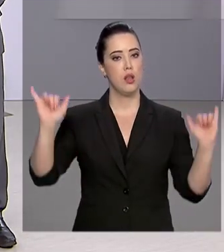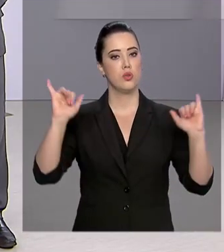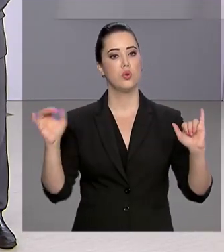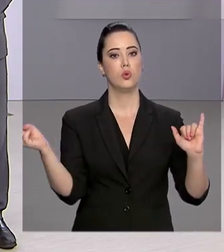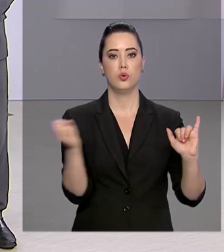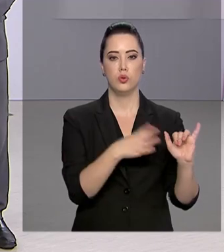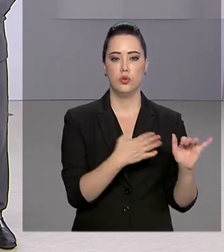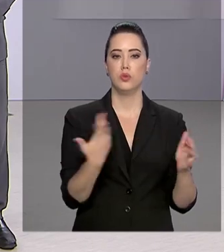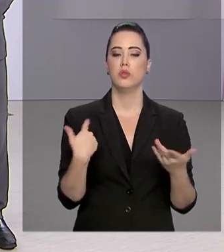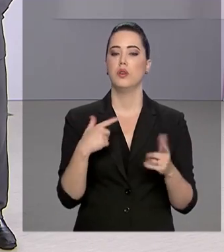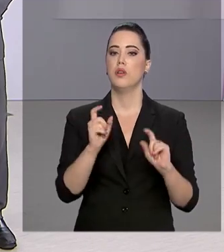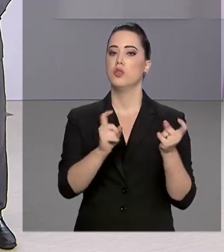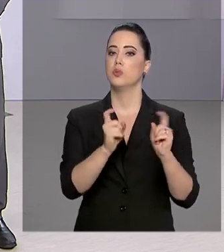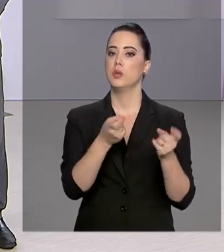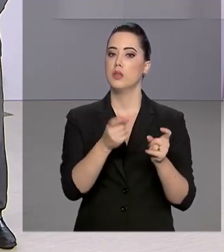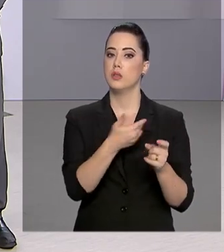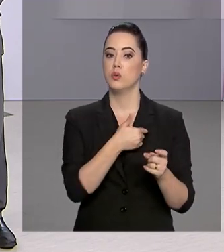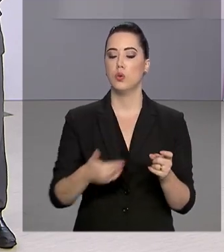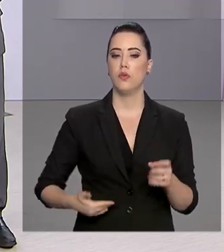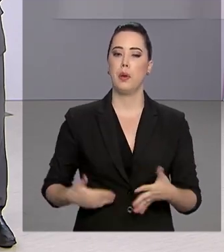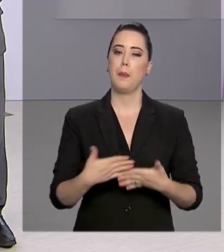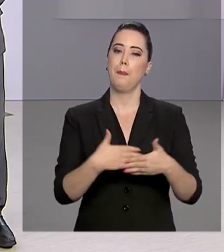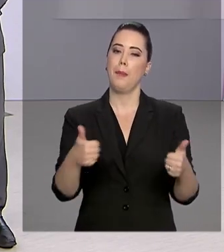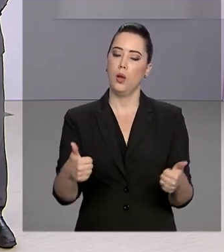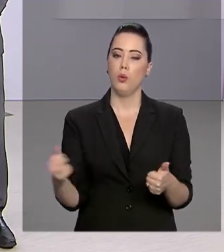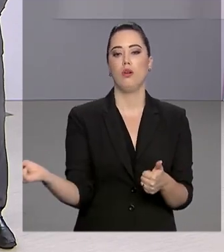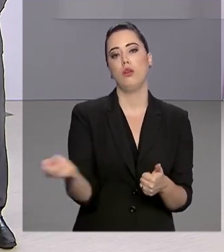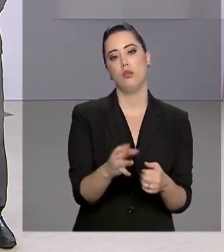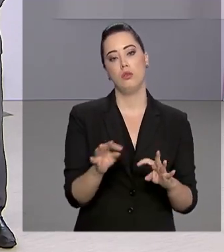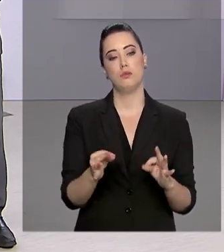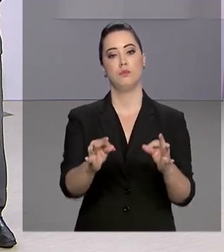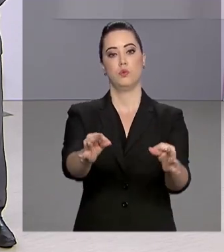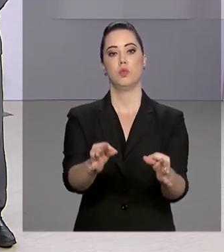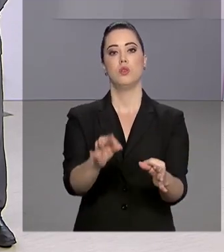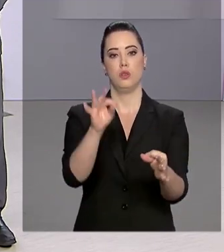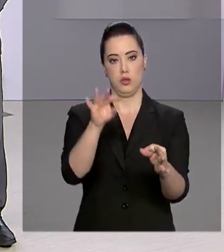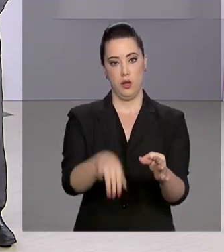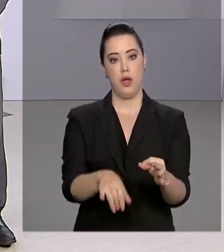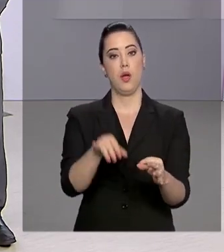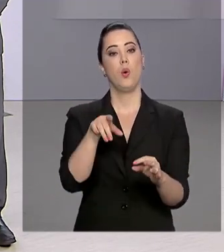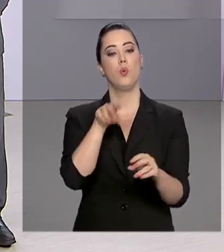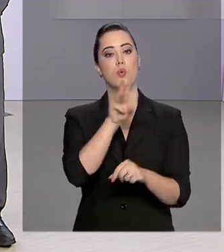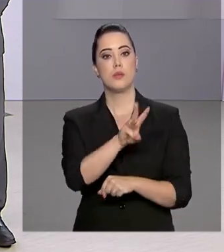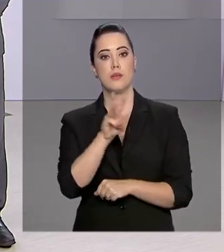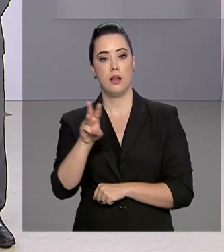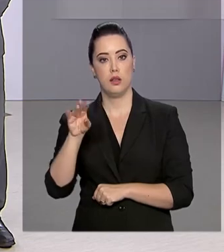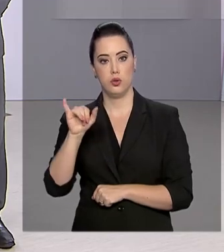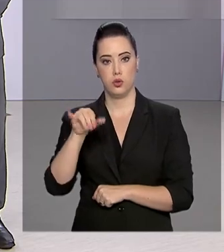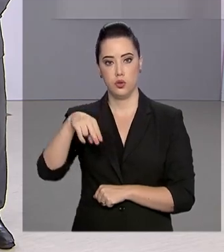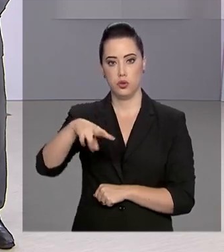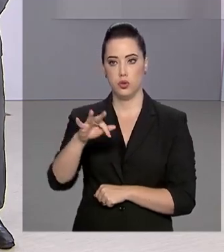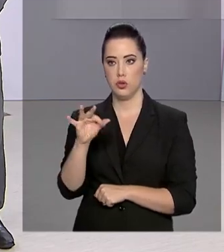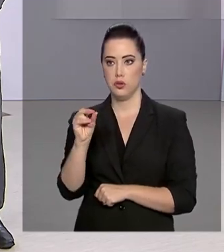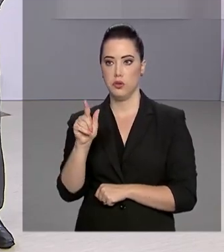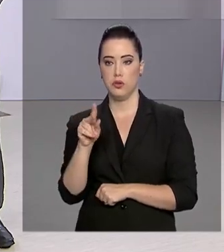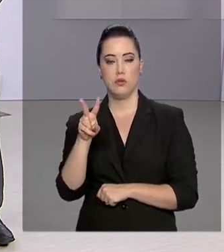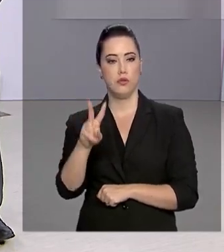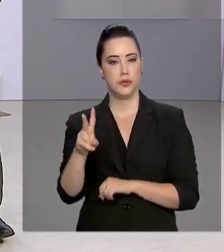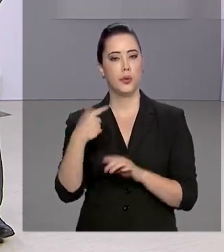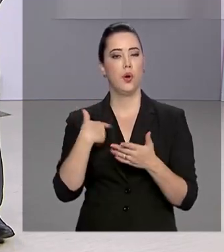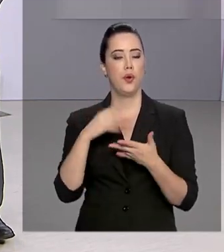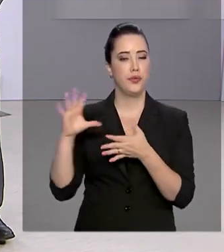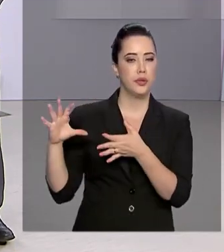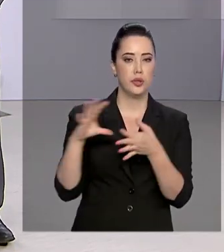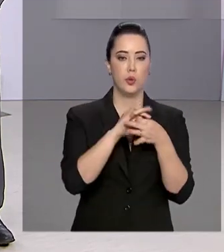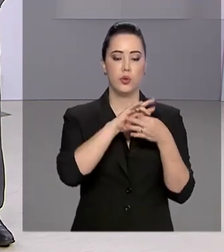para modernizar a administração pública e aproximar o estado do cidadão. É o InfoGov, uma nova plataforma digital que integra